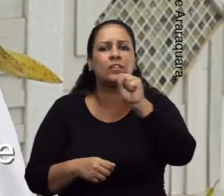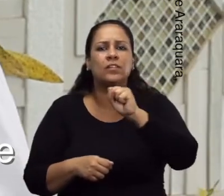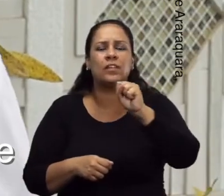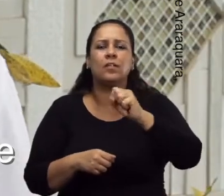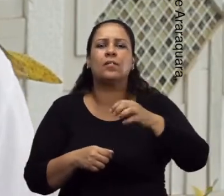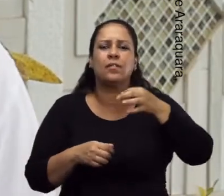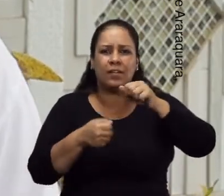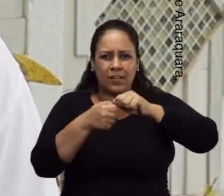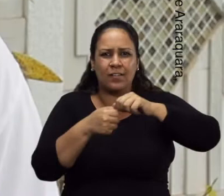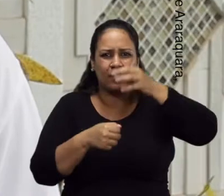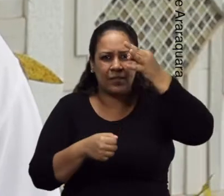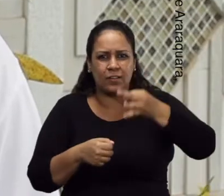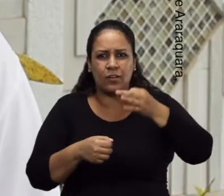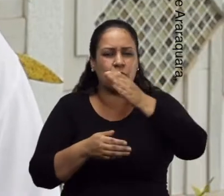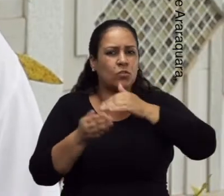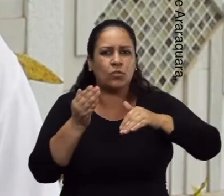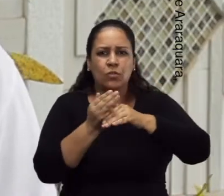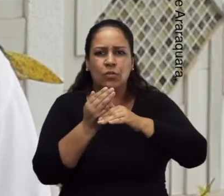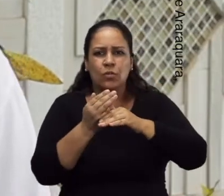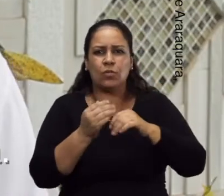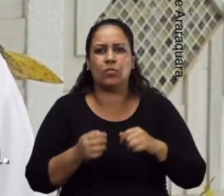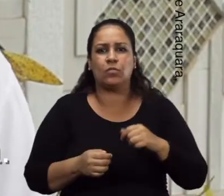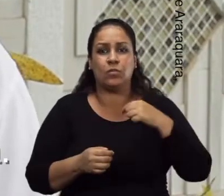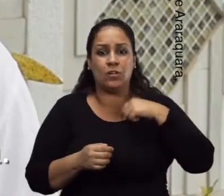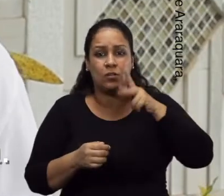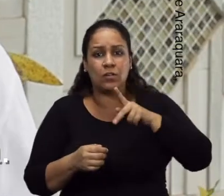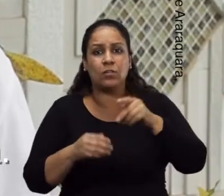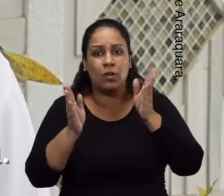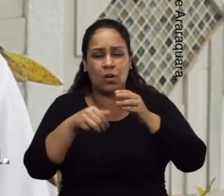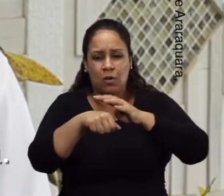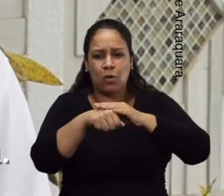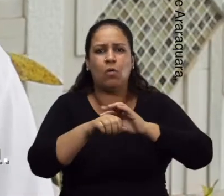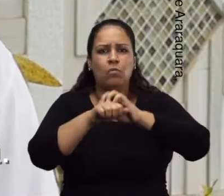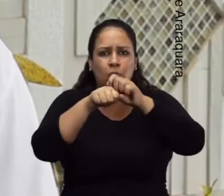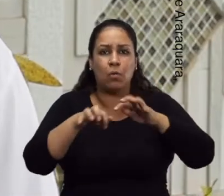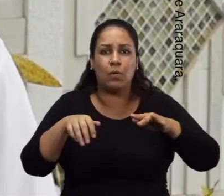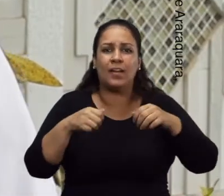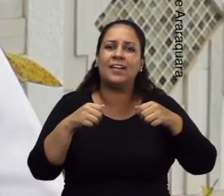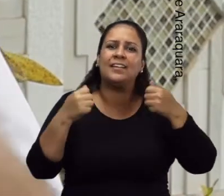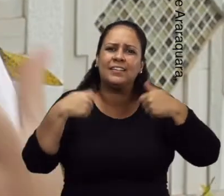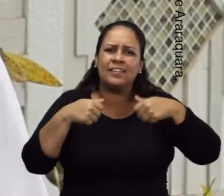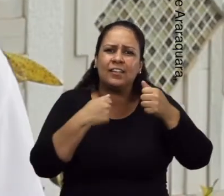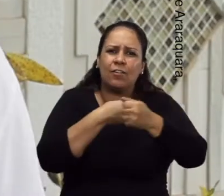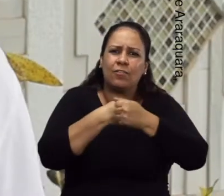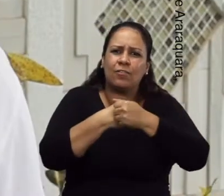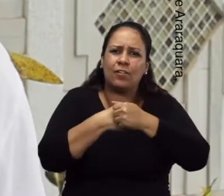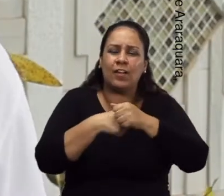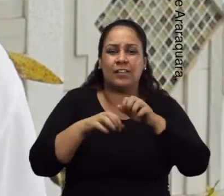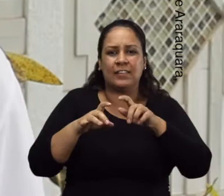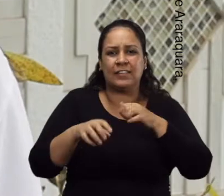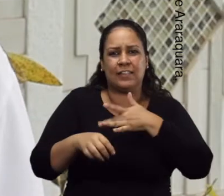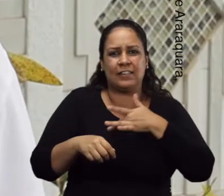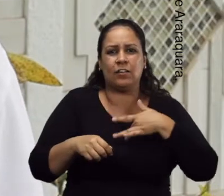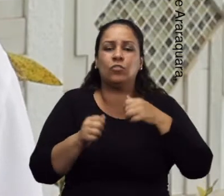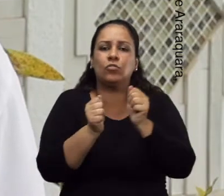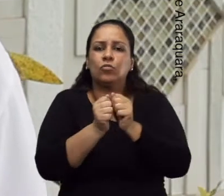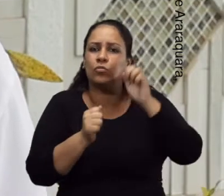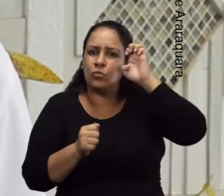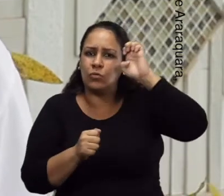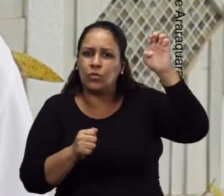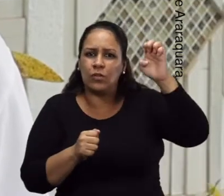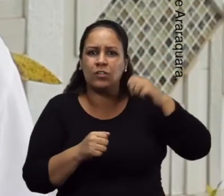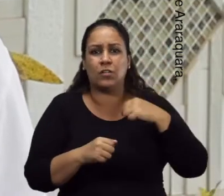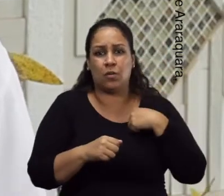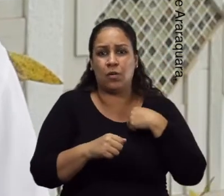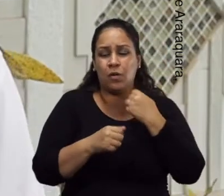saúde funcionante dessa forma em todo o mundo. Haja visto o que aconteceu na pandemia. Então, estar ao lado de Edinho e de Eliana Unaim é estar